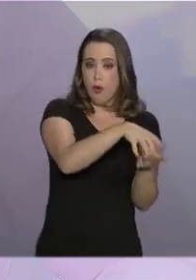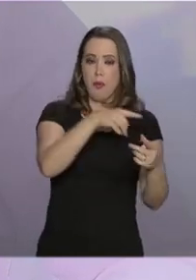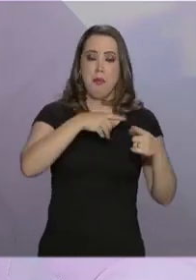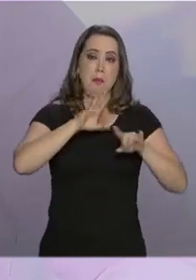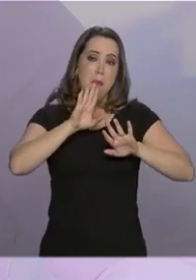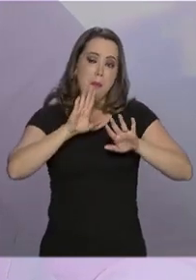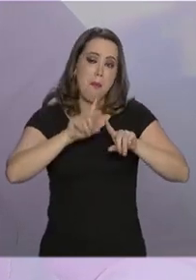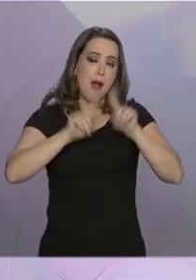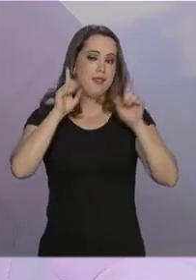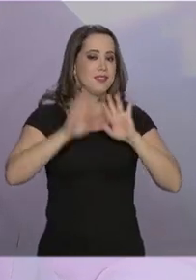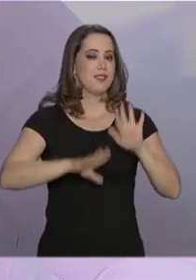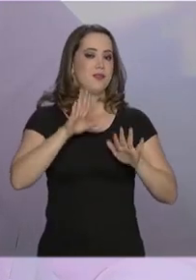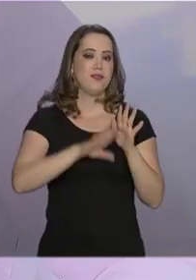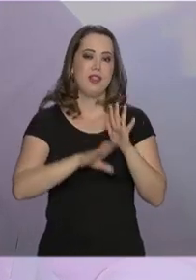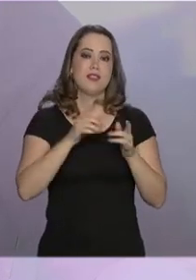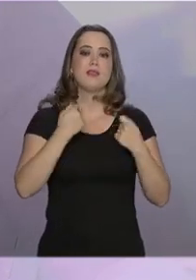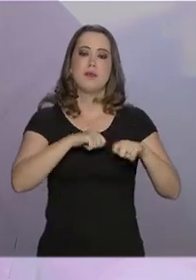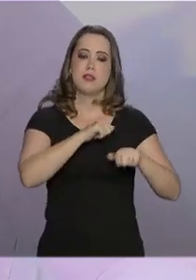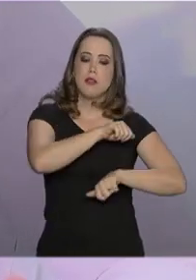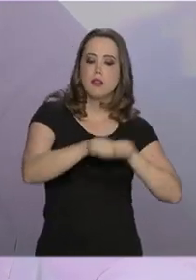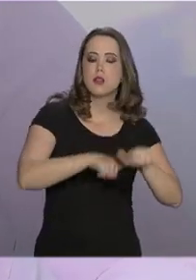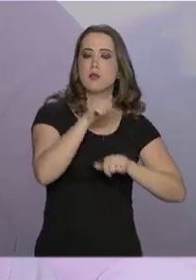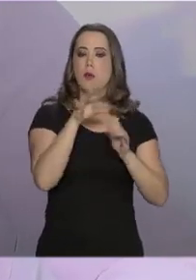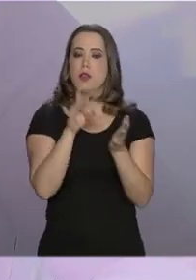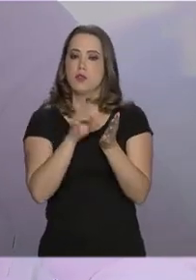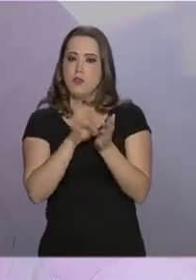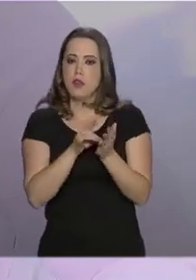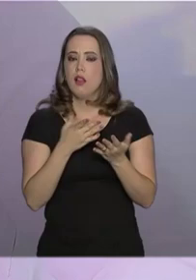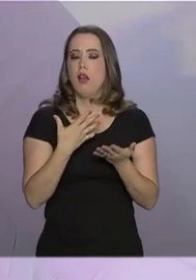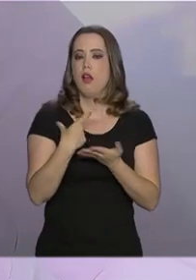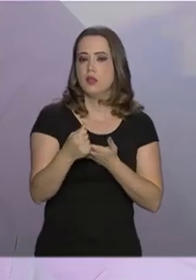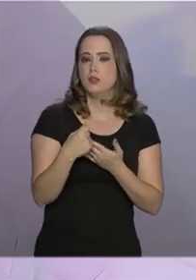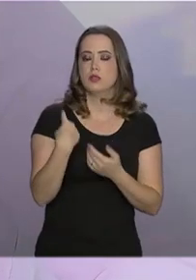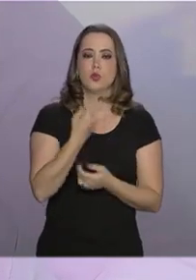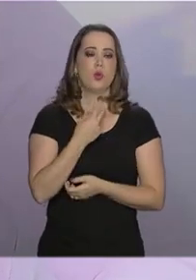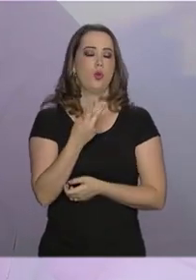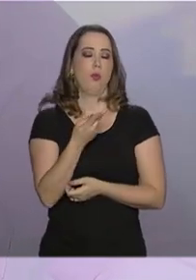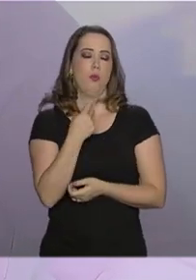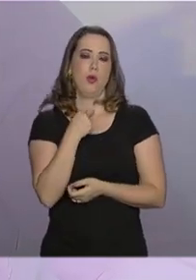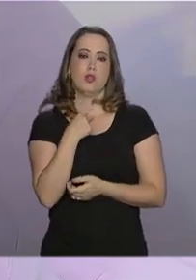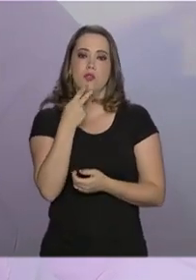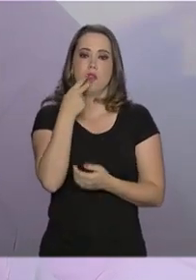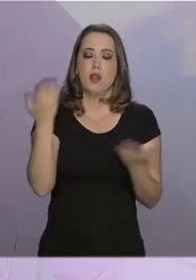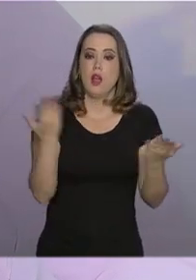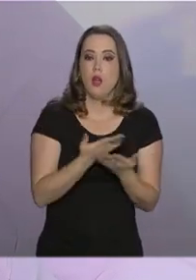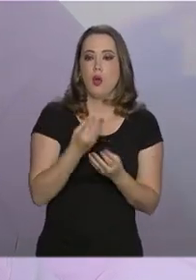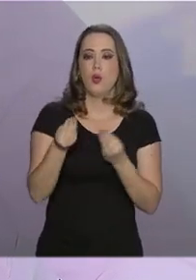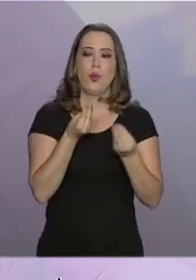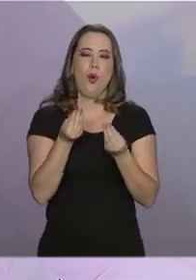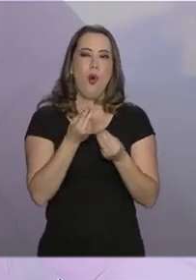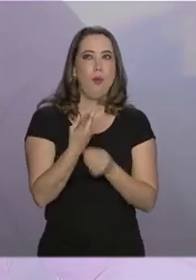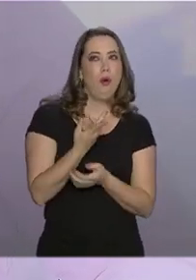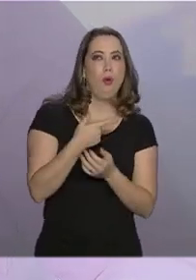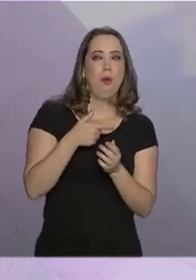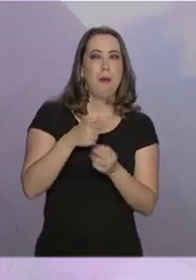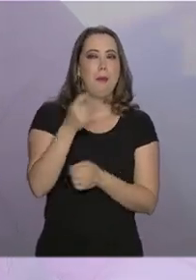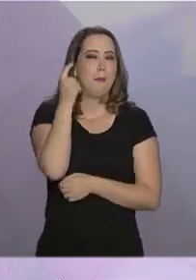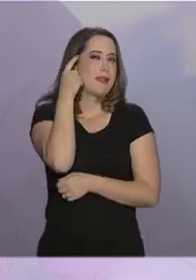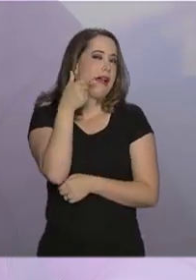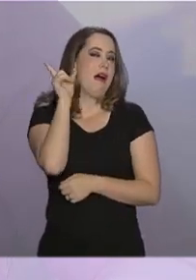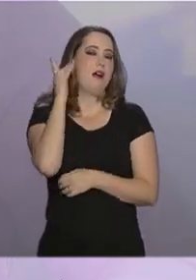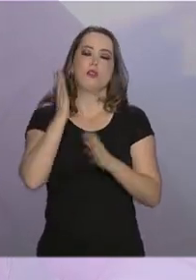motivos não foram retirados do papel. Não nos compete agora avaliar os motivos do passado. Mas,